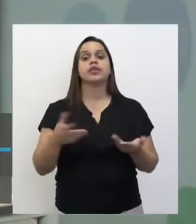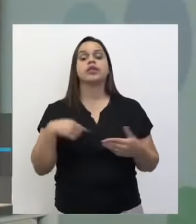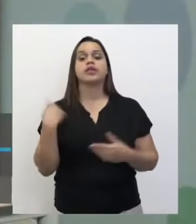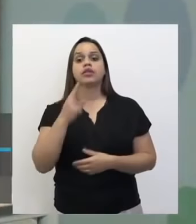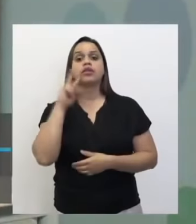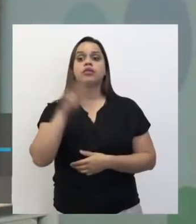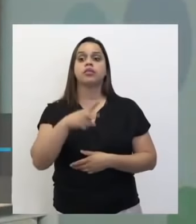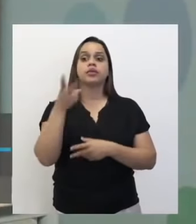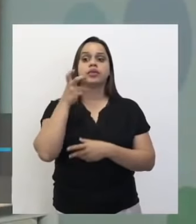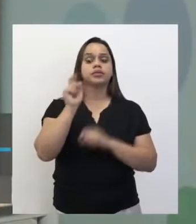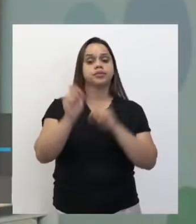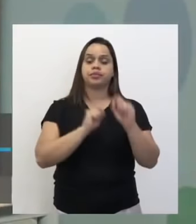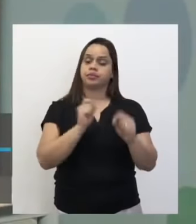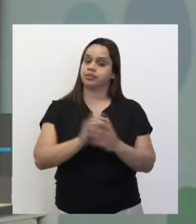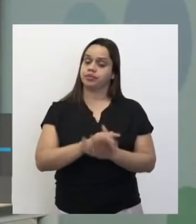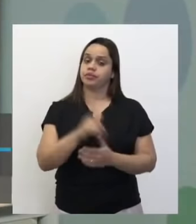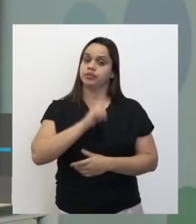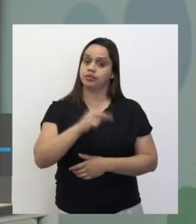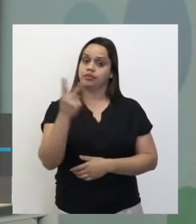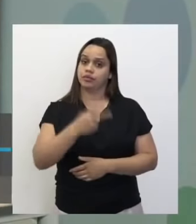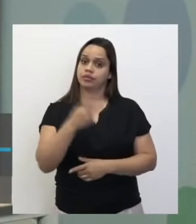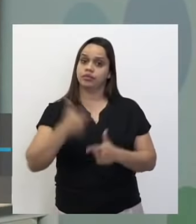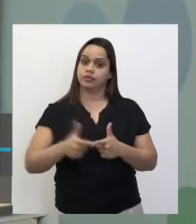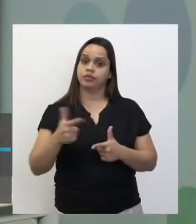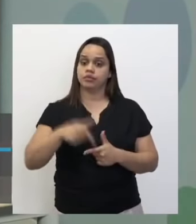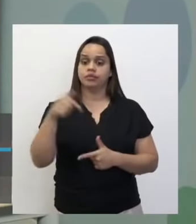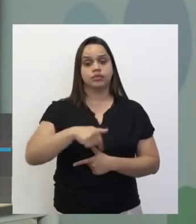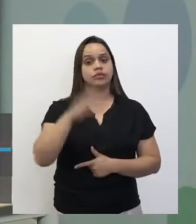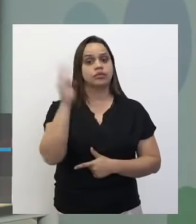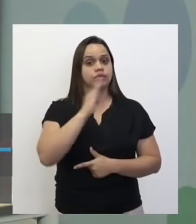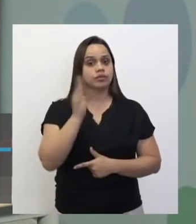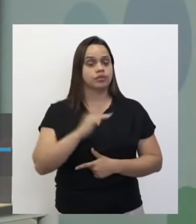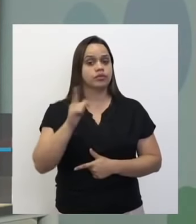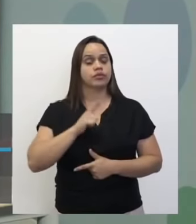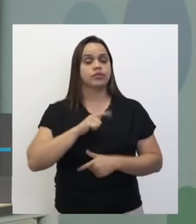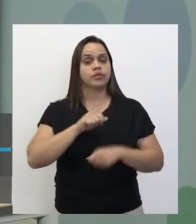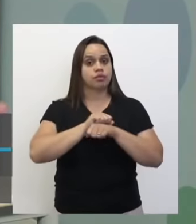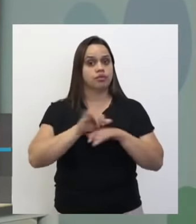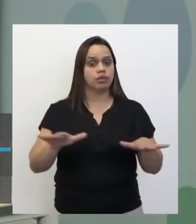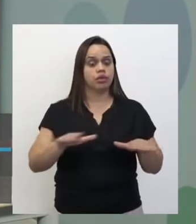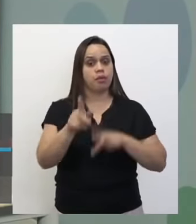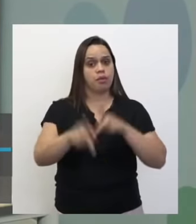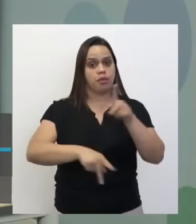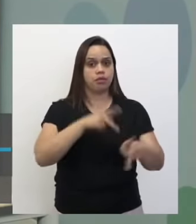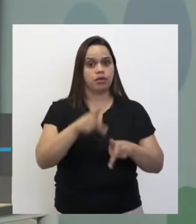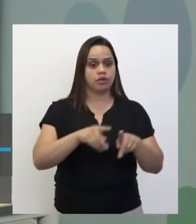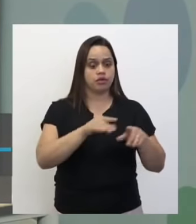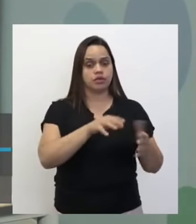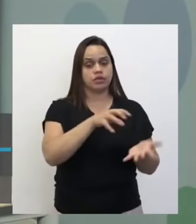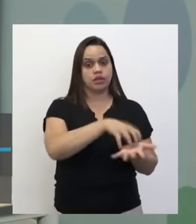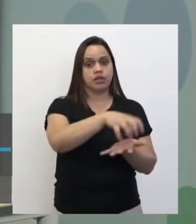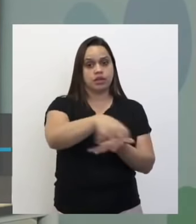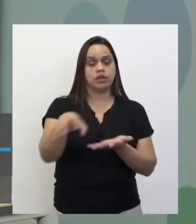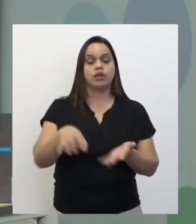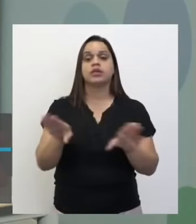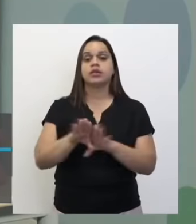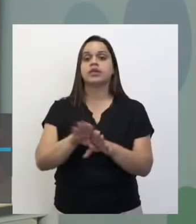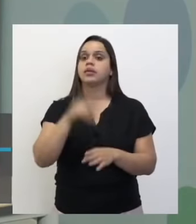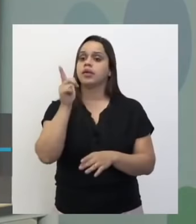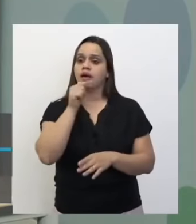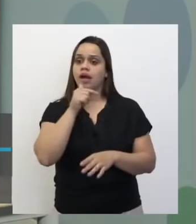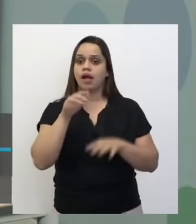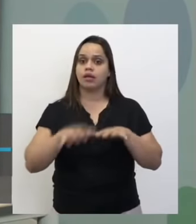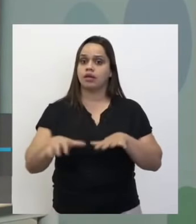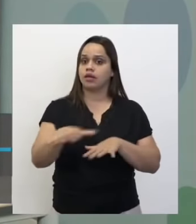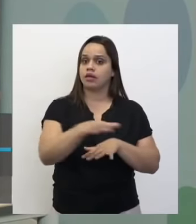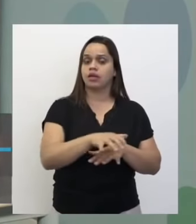existem dois problemas no Brasil, a distribuição da população e a distribuição de água doce